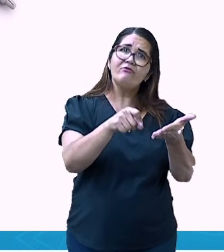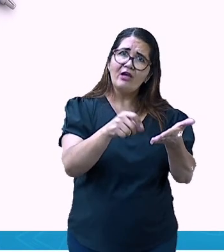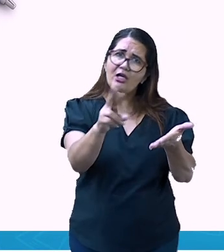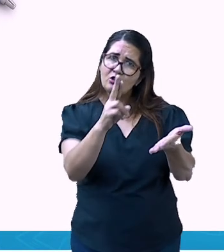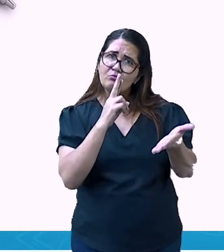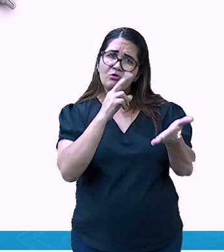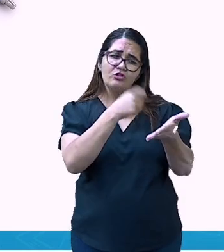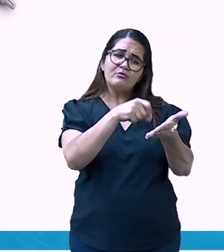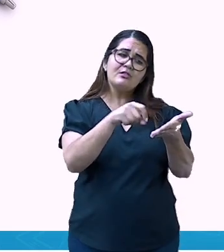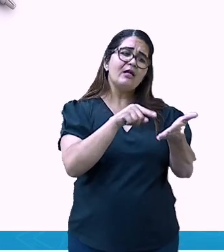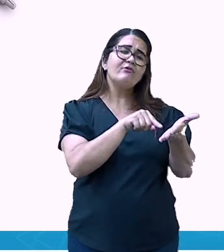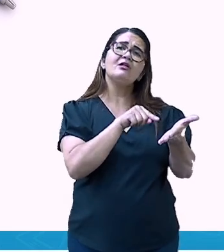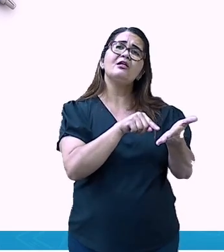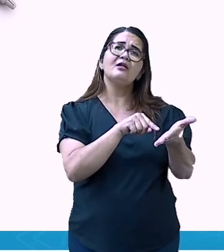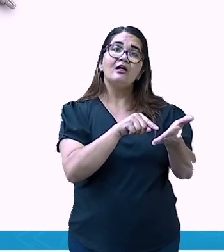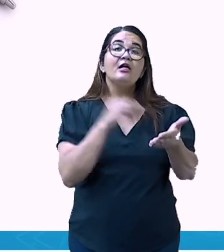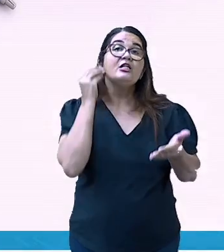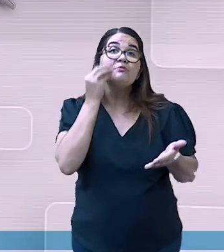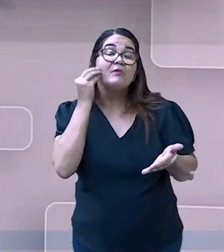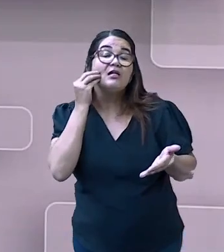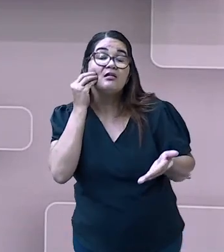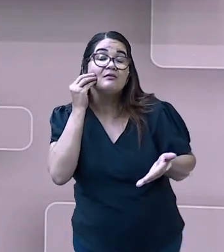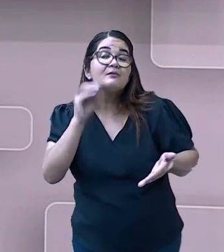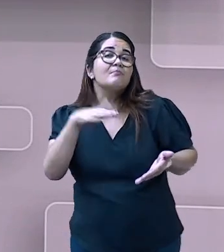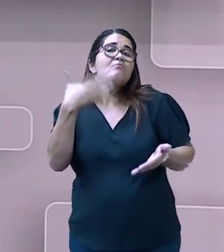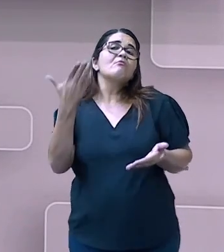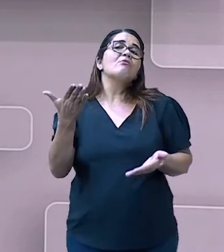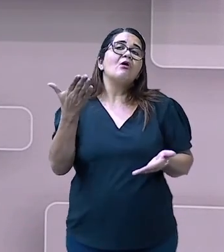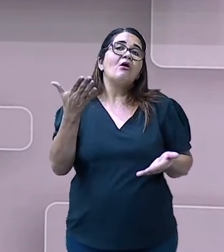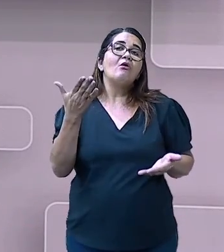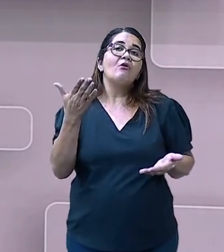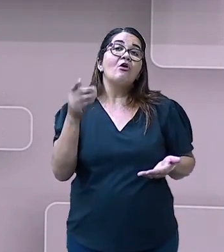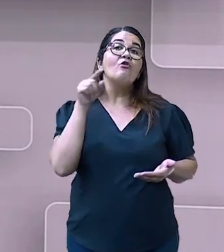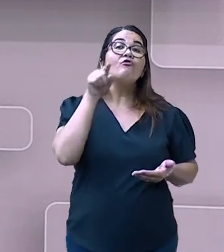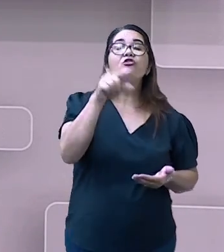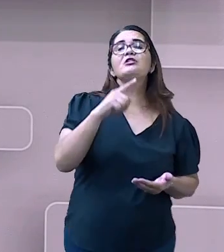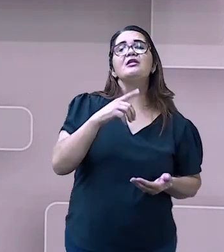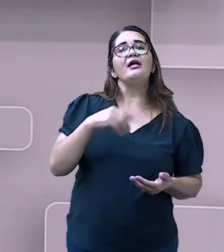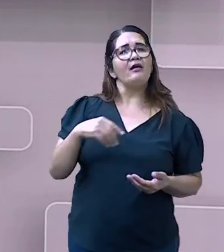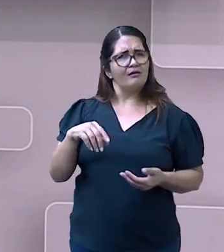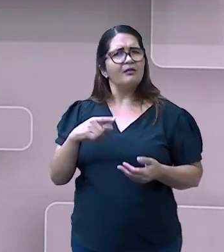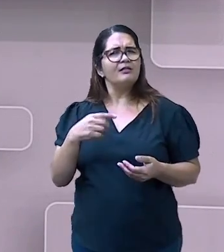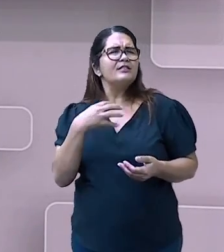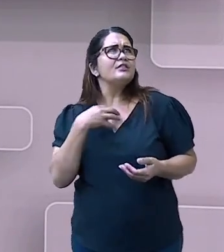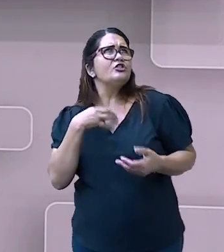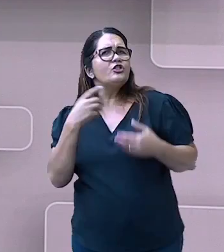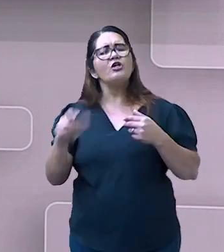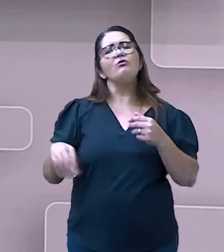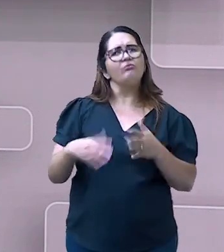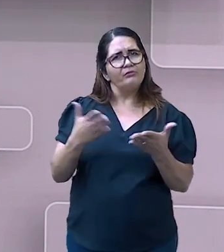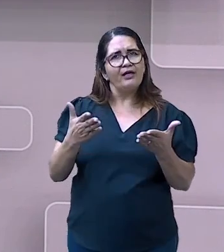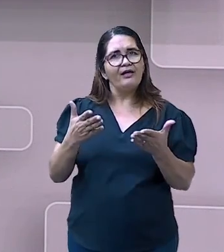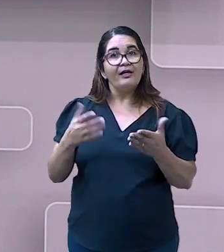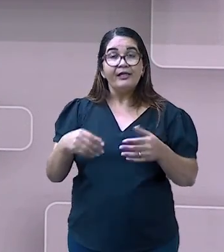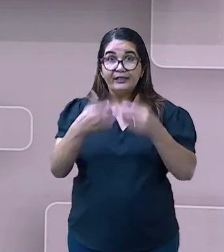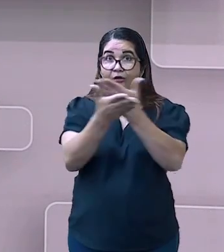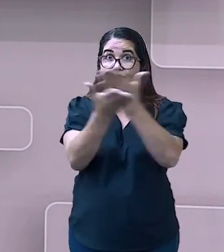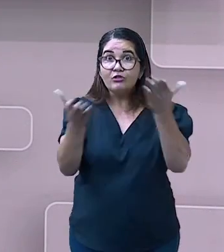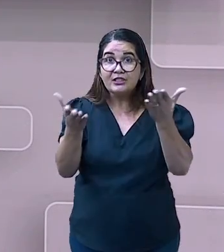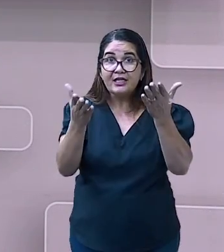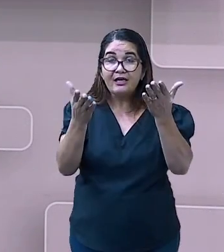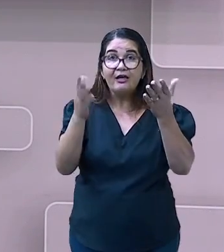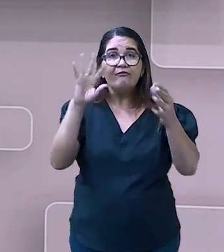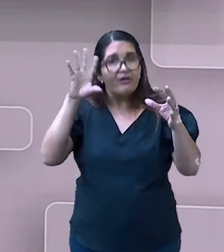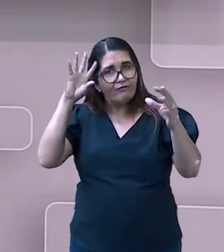foi a sua experiência. Para quem já escreve, eu vou pedir aí um resumo. Você vai fazer um resumo de um desses aparelhos.